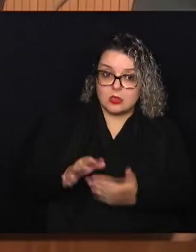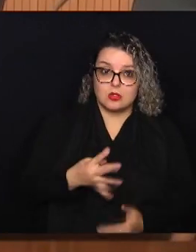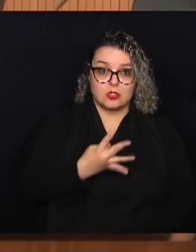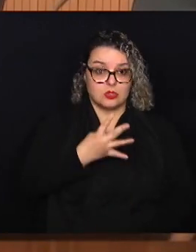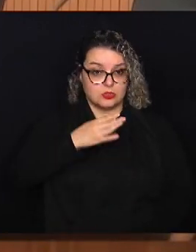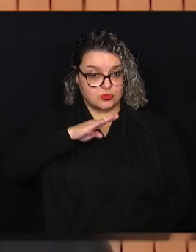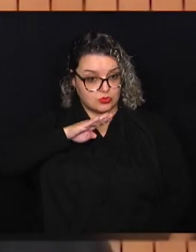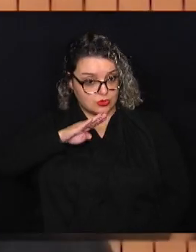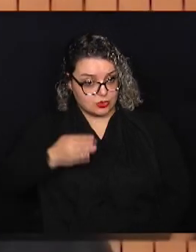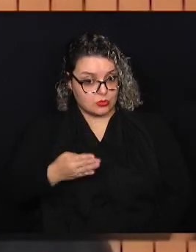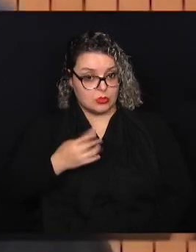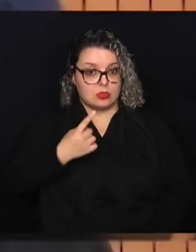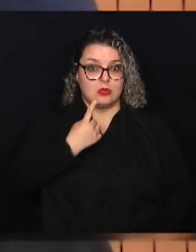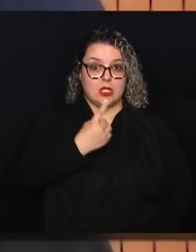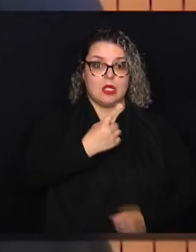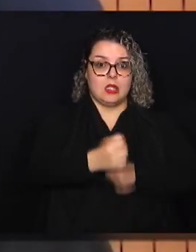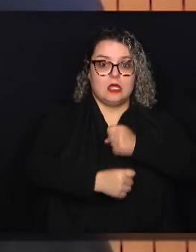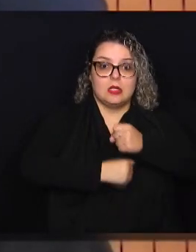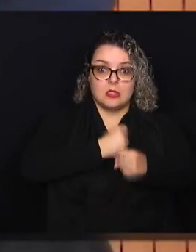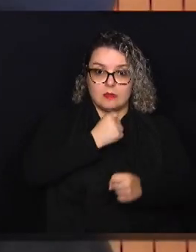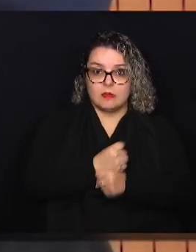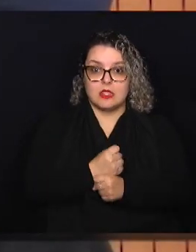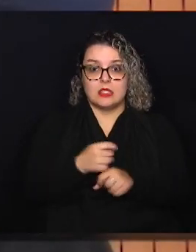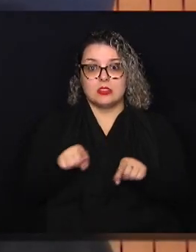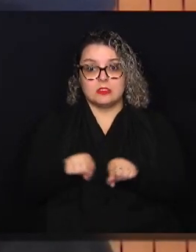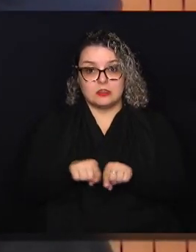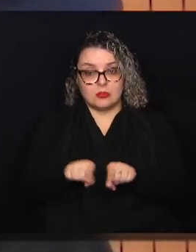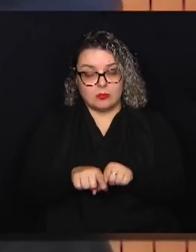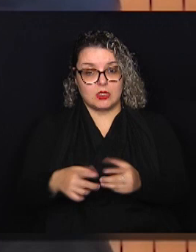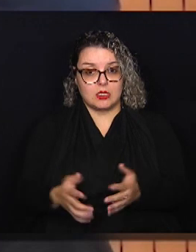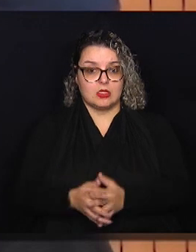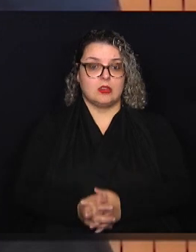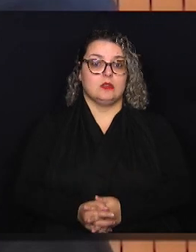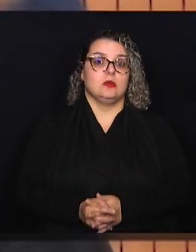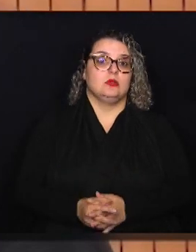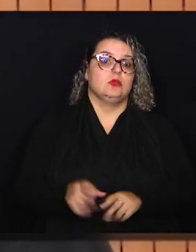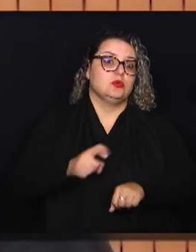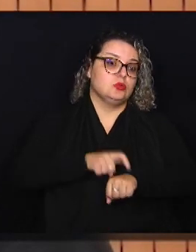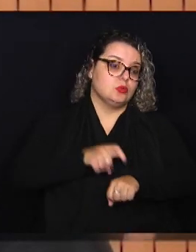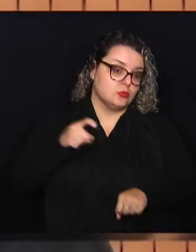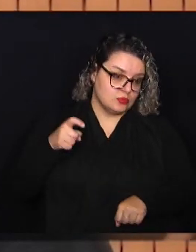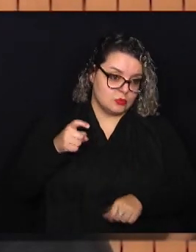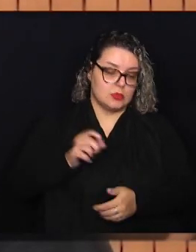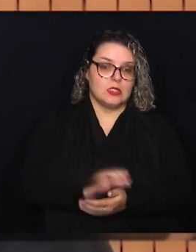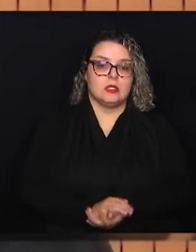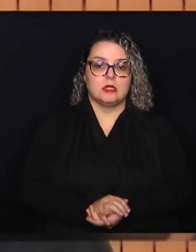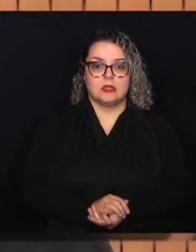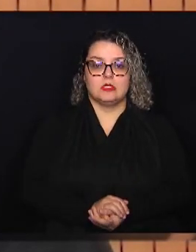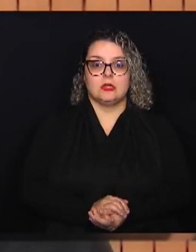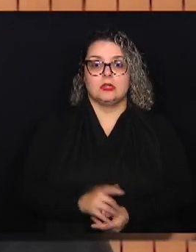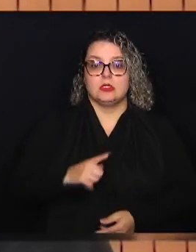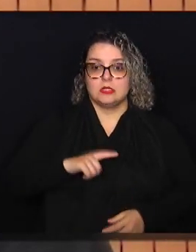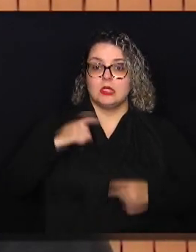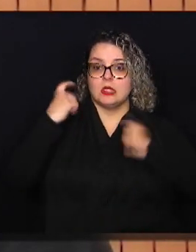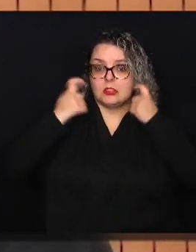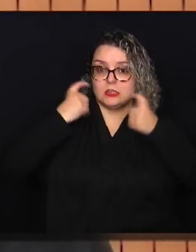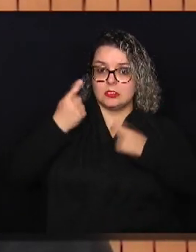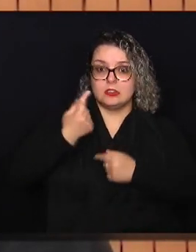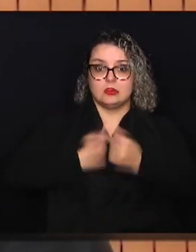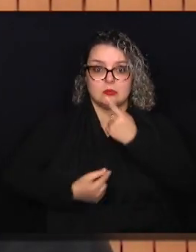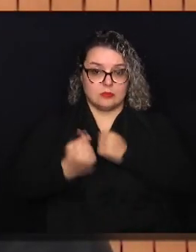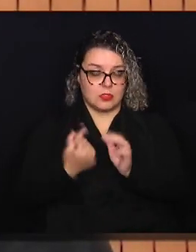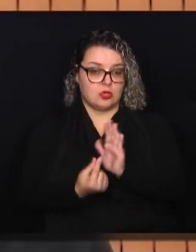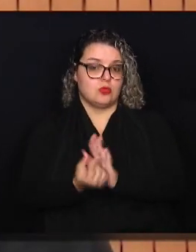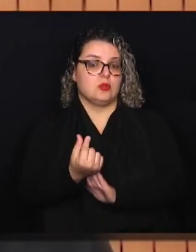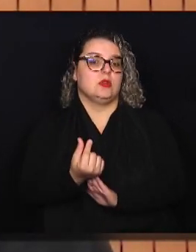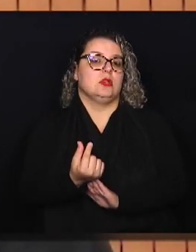milhões a ano. Então, uma questão também aí para no momento da sua implantação ter essa preocupação orçamentária que a